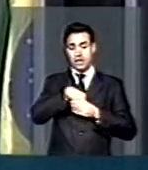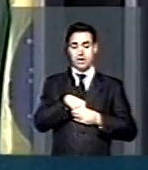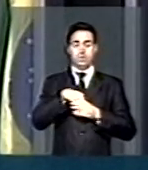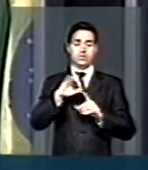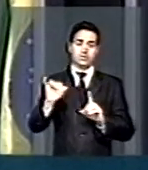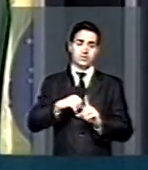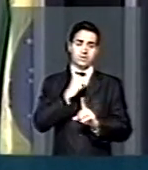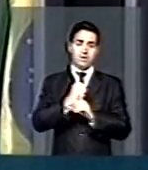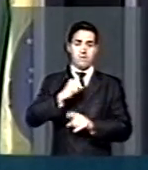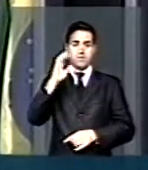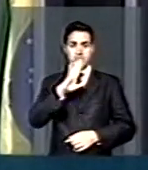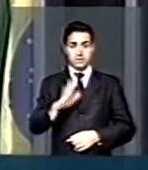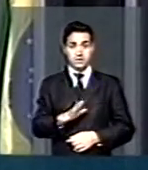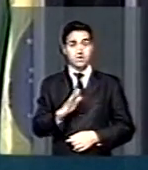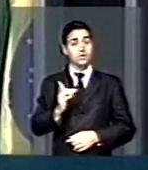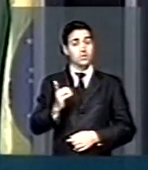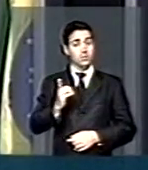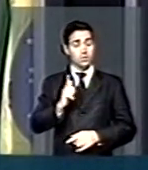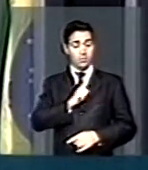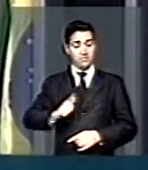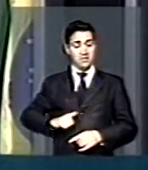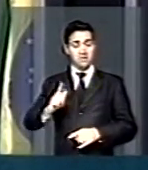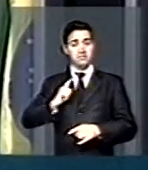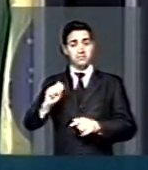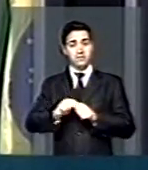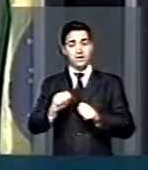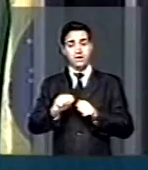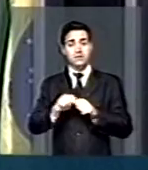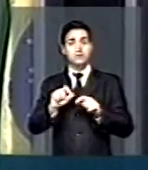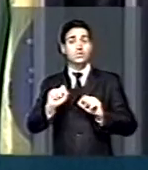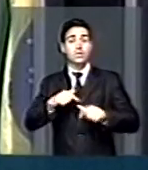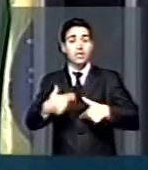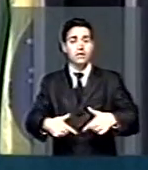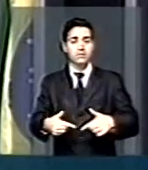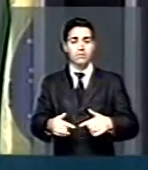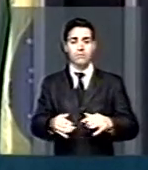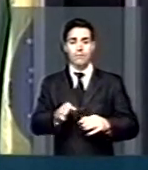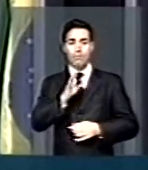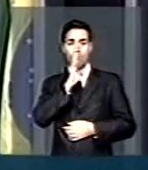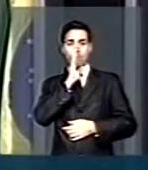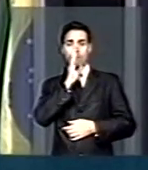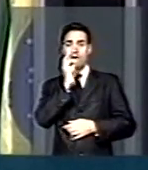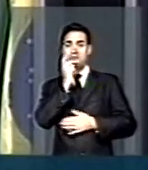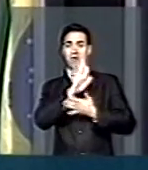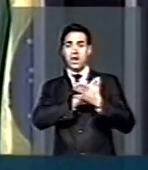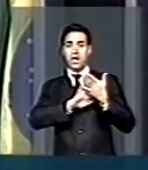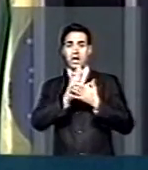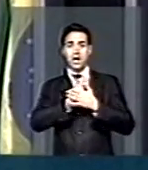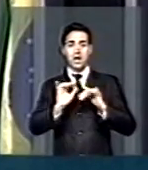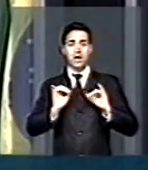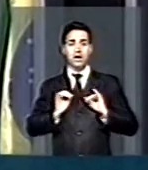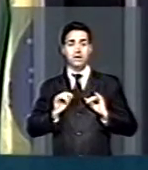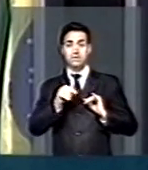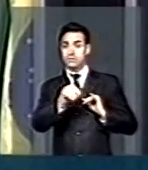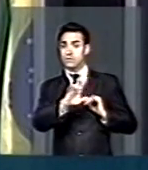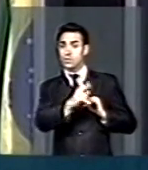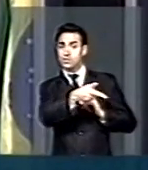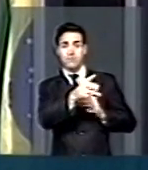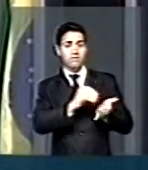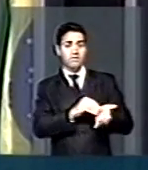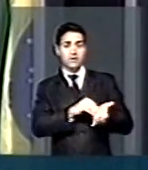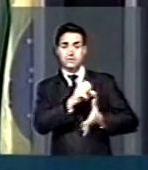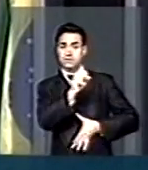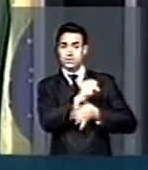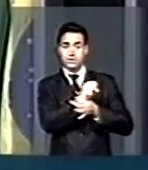O o governo tem feito é absolutamente nada. Passivo diante da insegurança, passivo